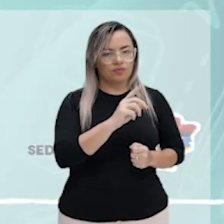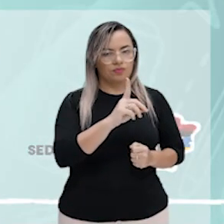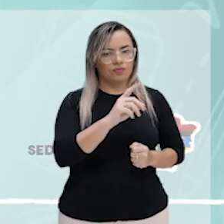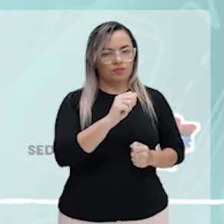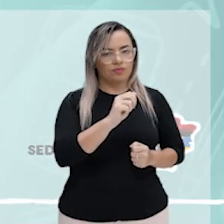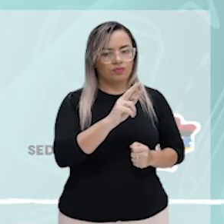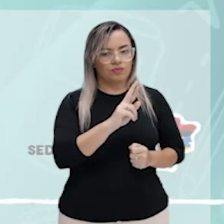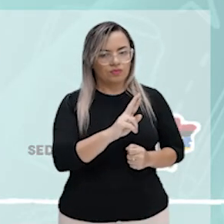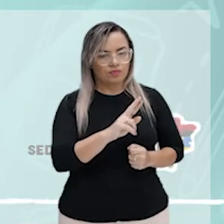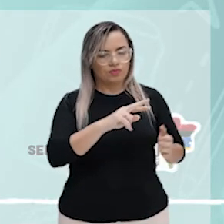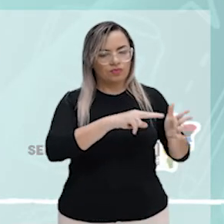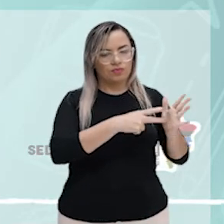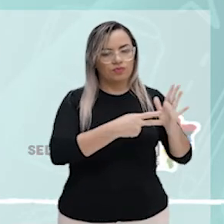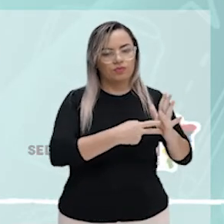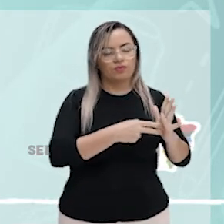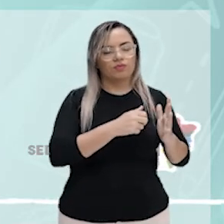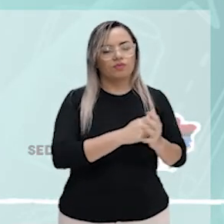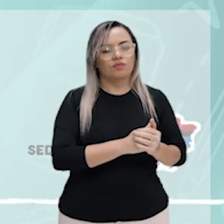Significa...